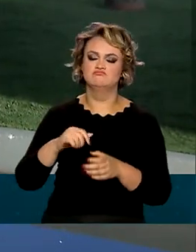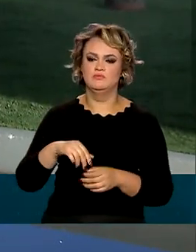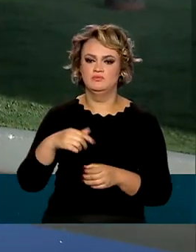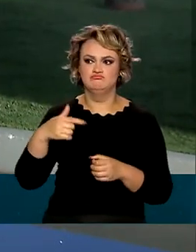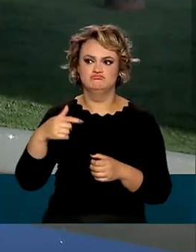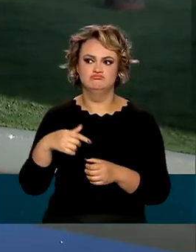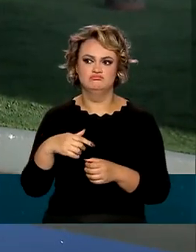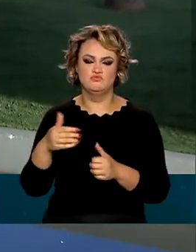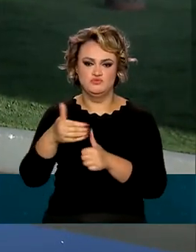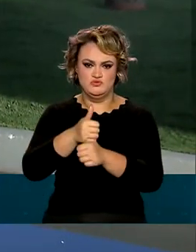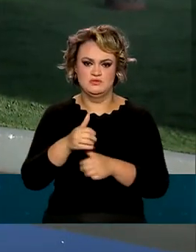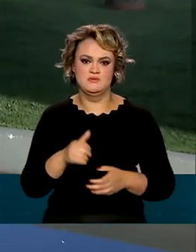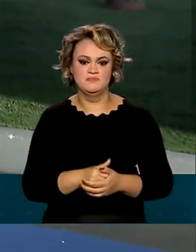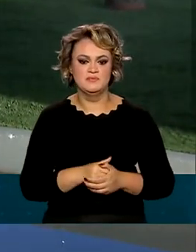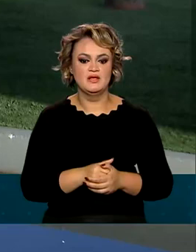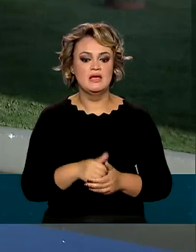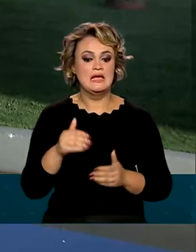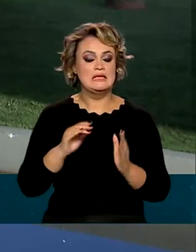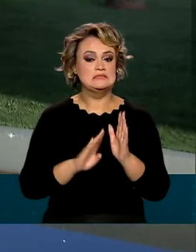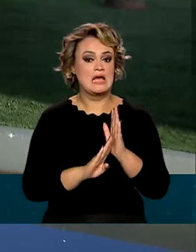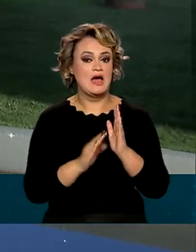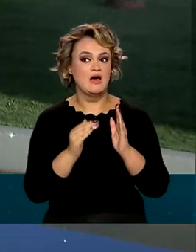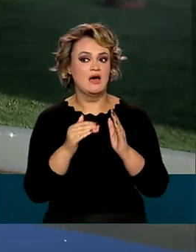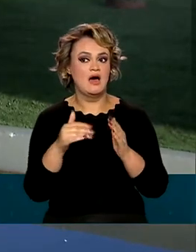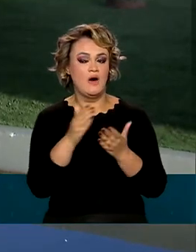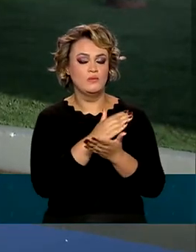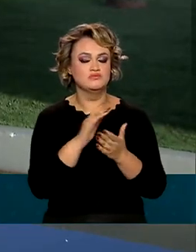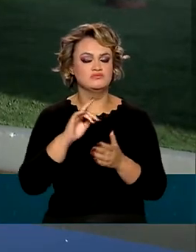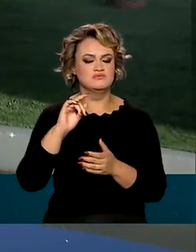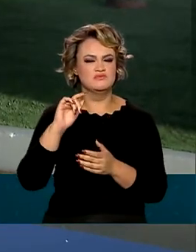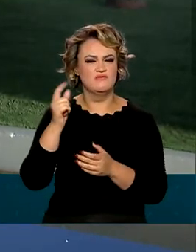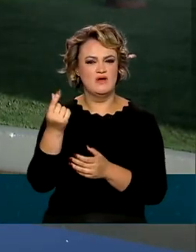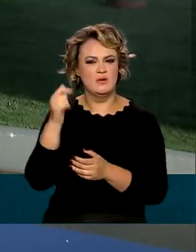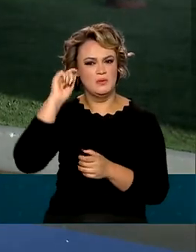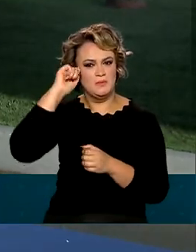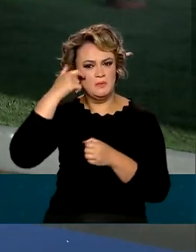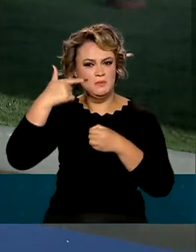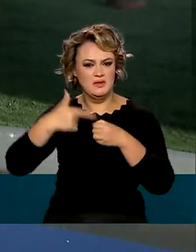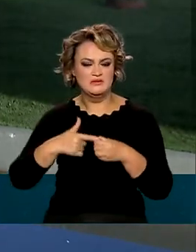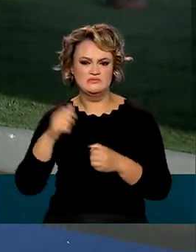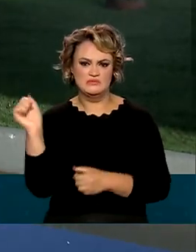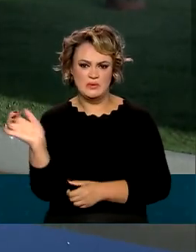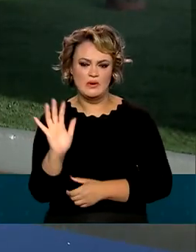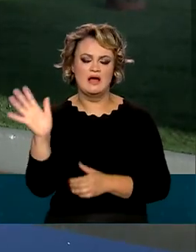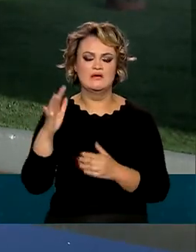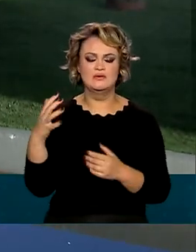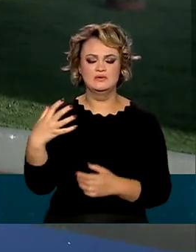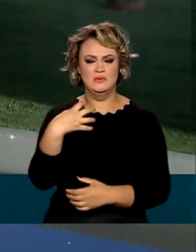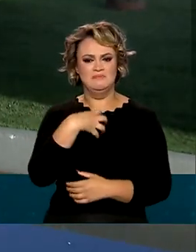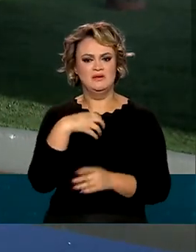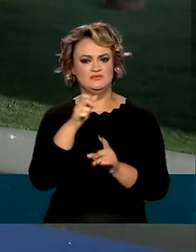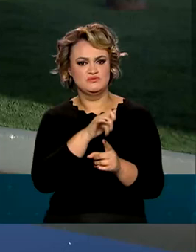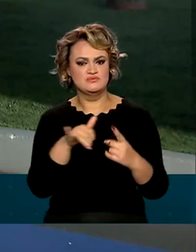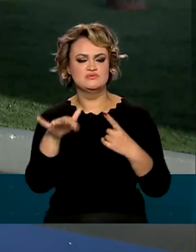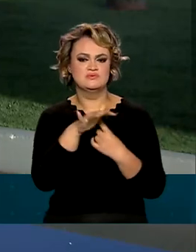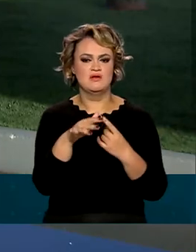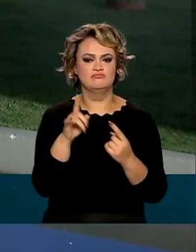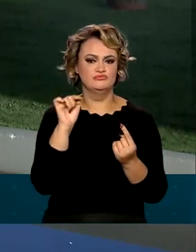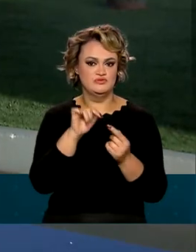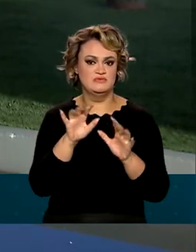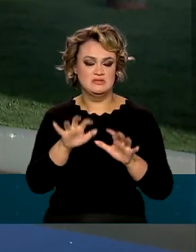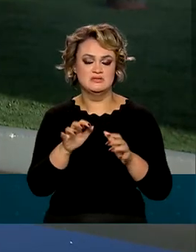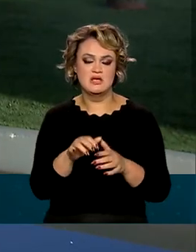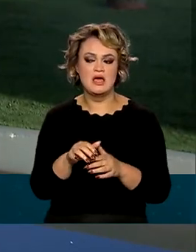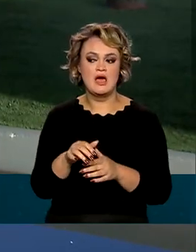extraordinário e imprevisível dos preços do petróleo e dos impactos sociais decorrentes disso. Os recursos previstos